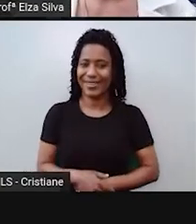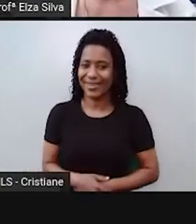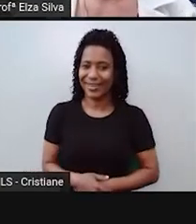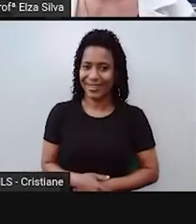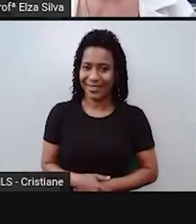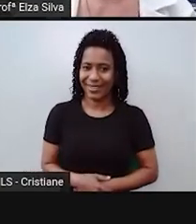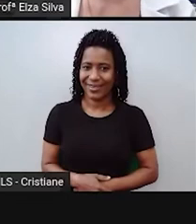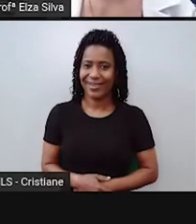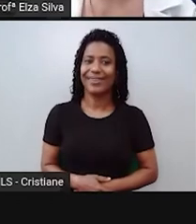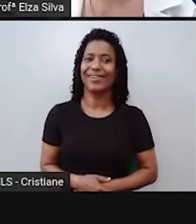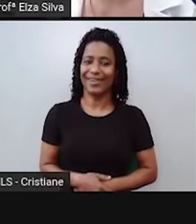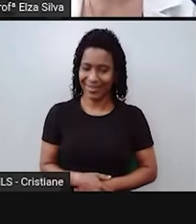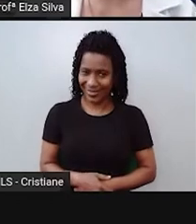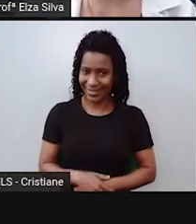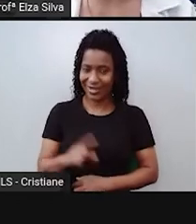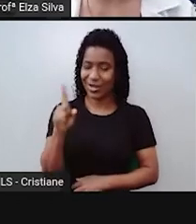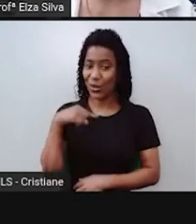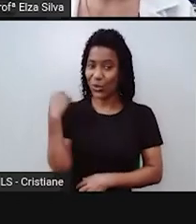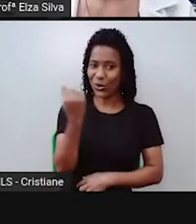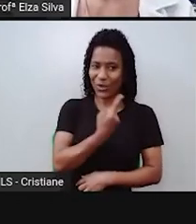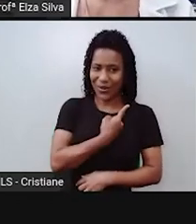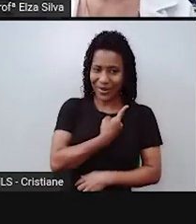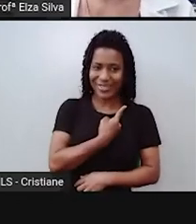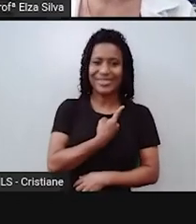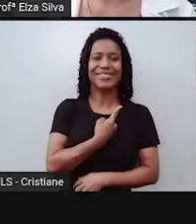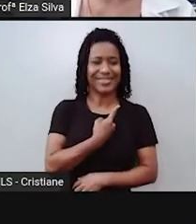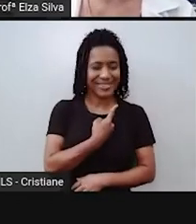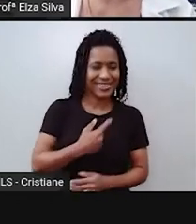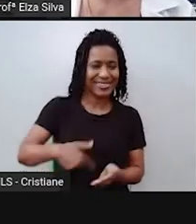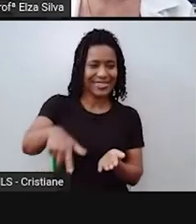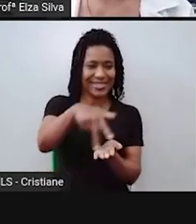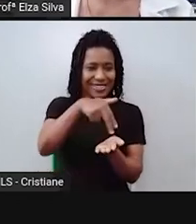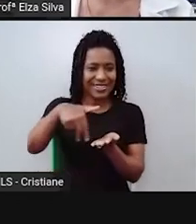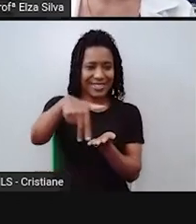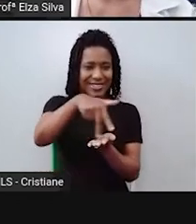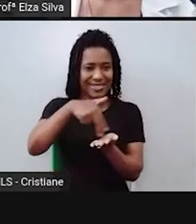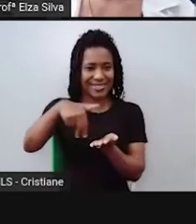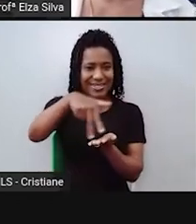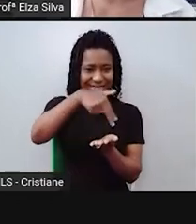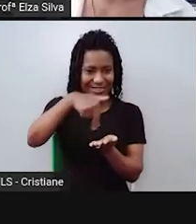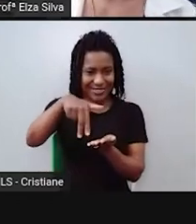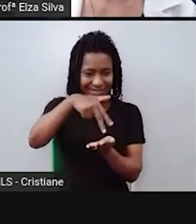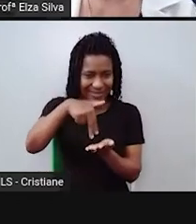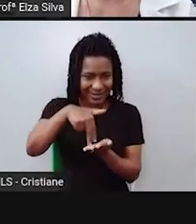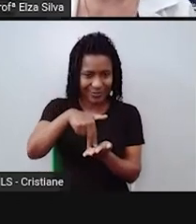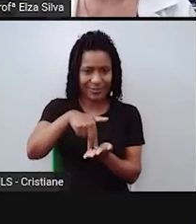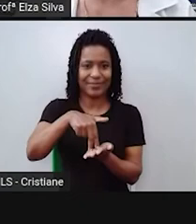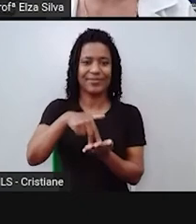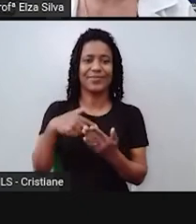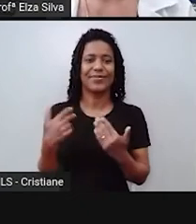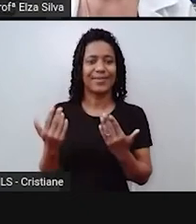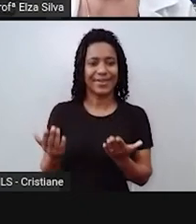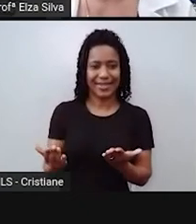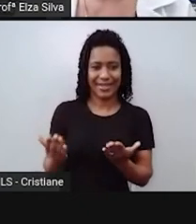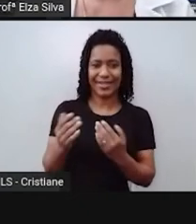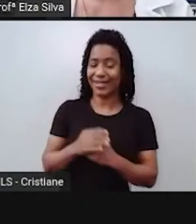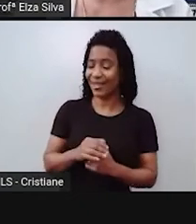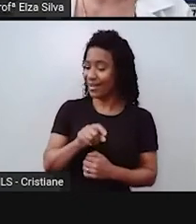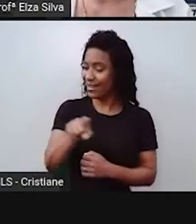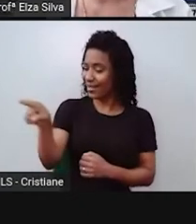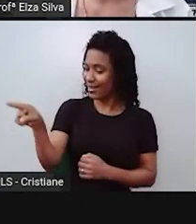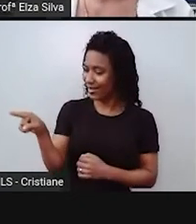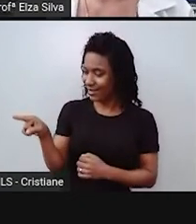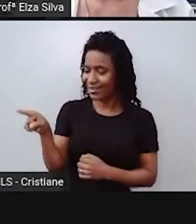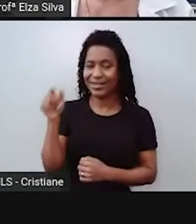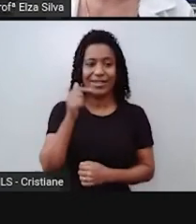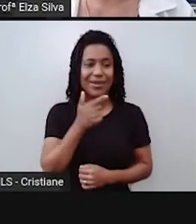Nós vamos dançar. They are to sleep. Eles ou elas vão dormir.